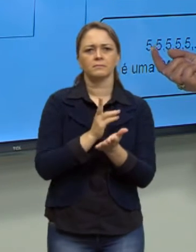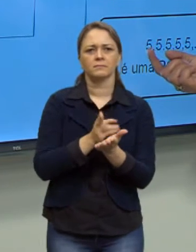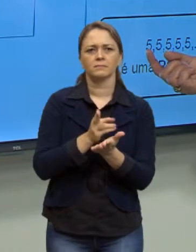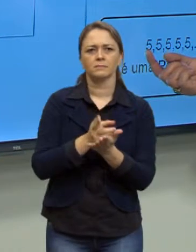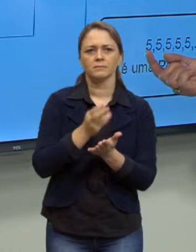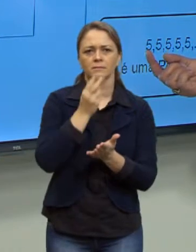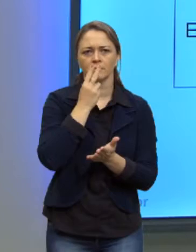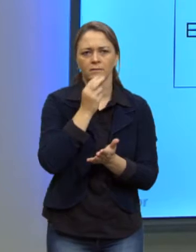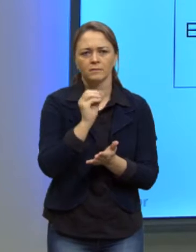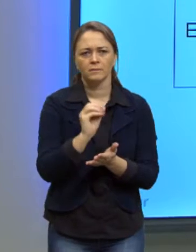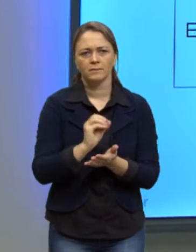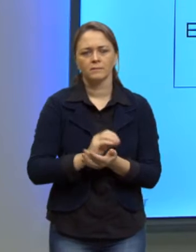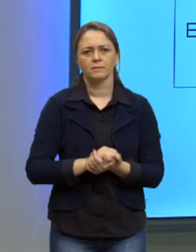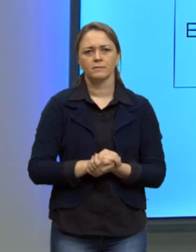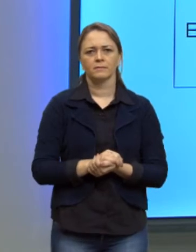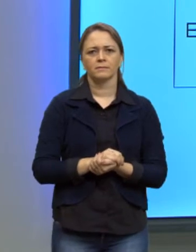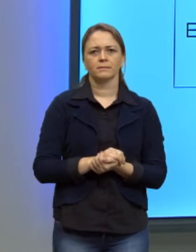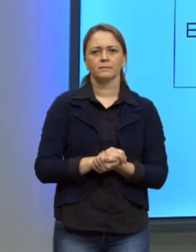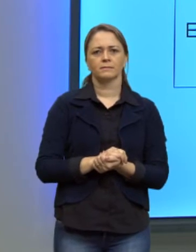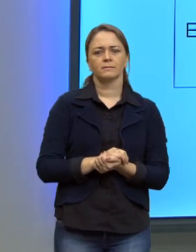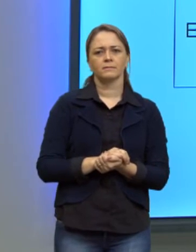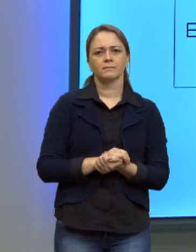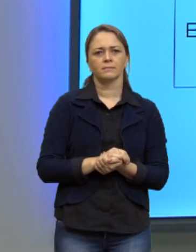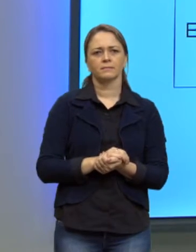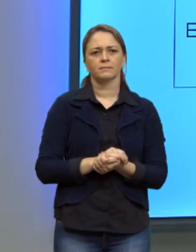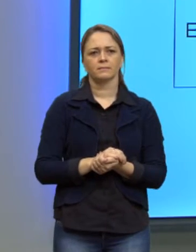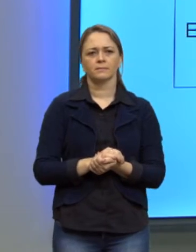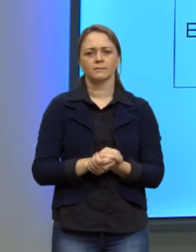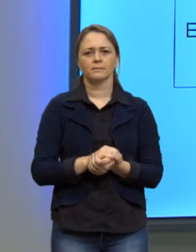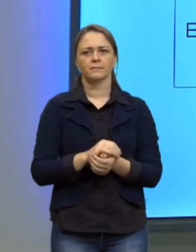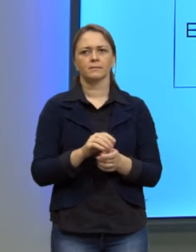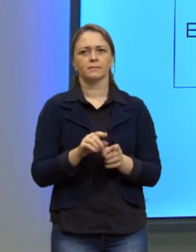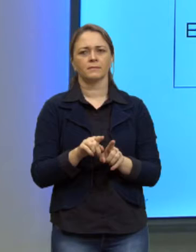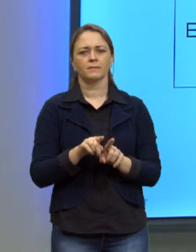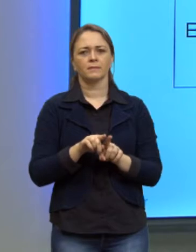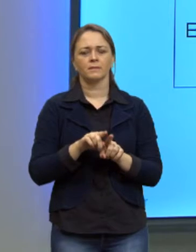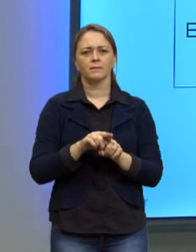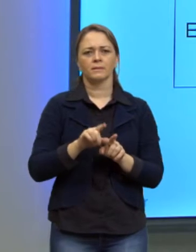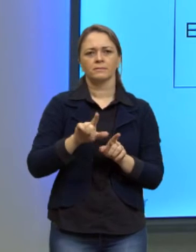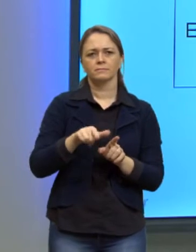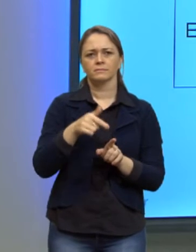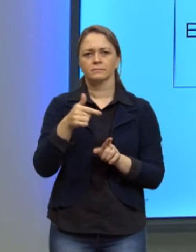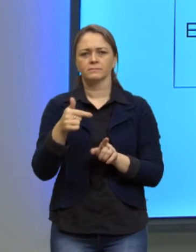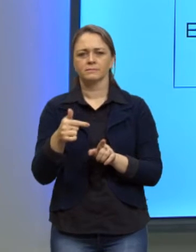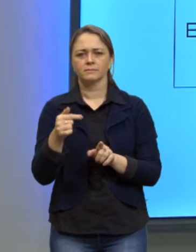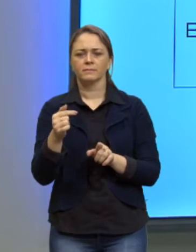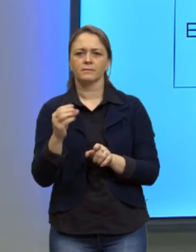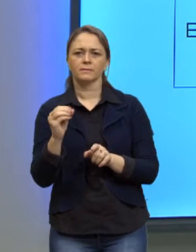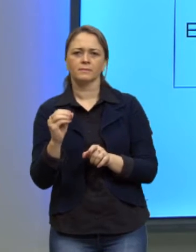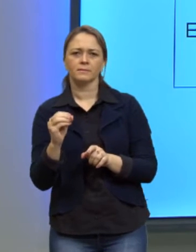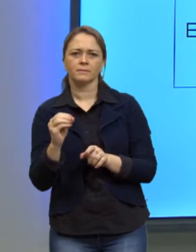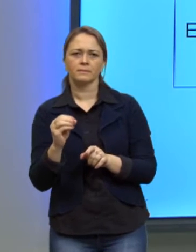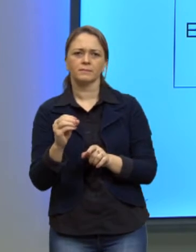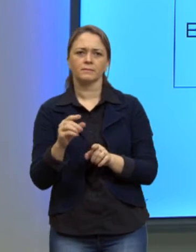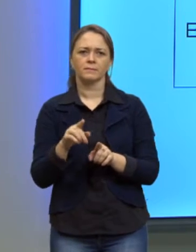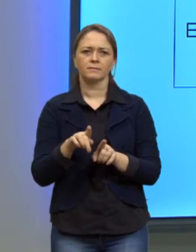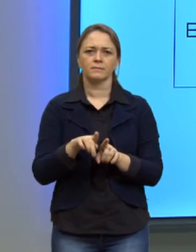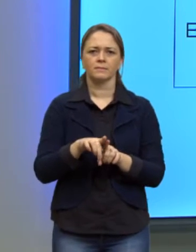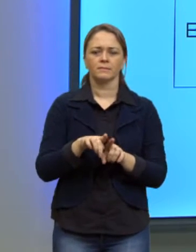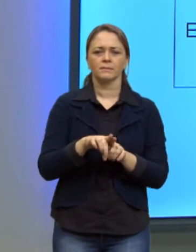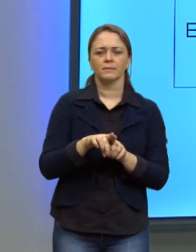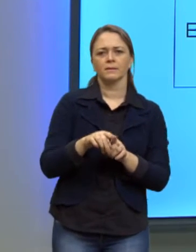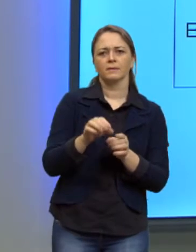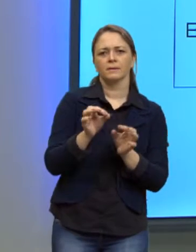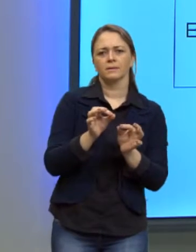anterior menos o primeiro dá zero. O próximo menos o anterior dá zero. Ou seja, a razão entre os termos que